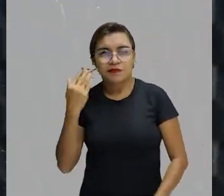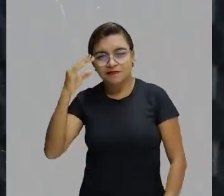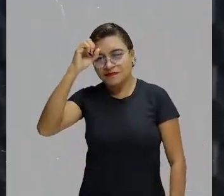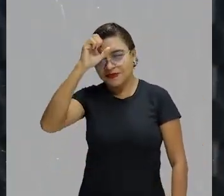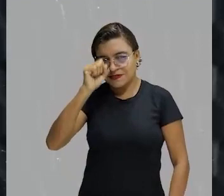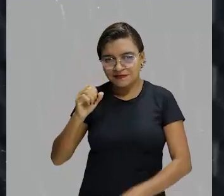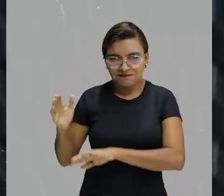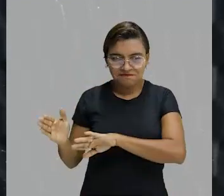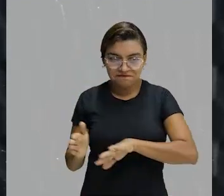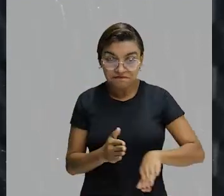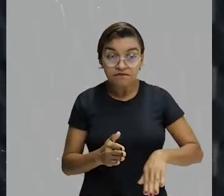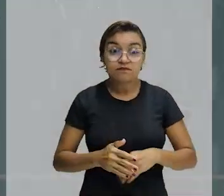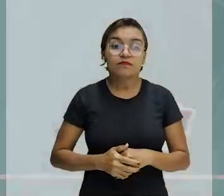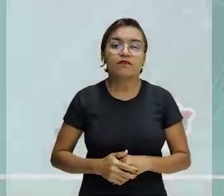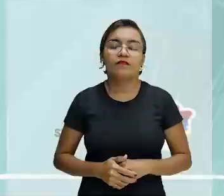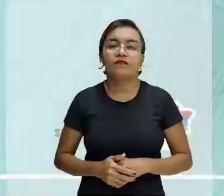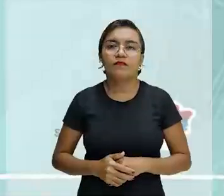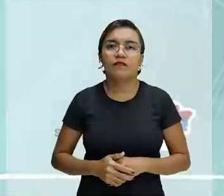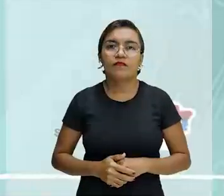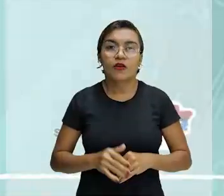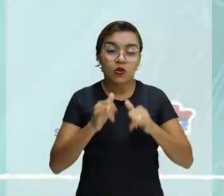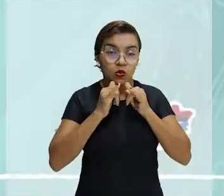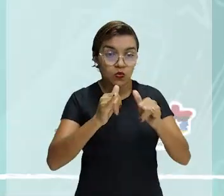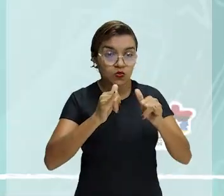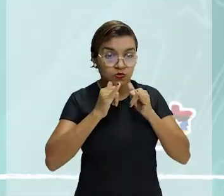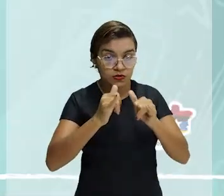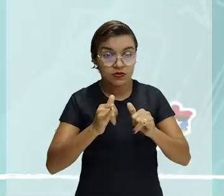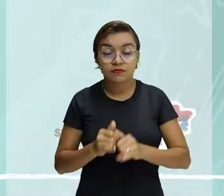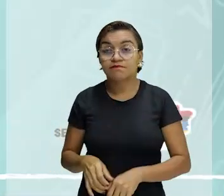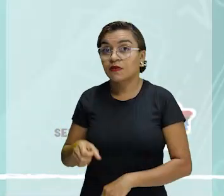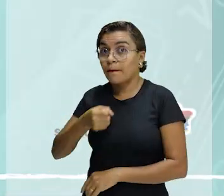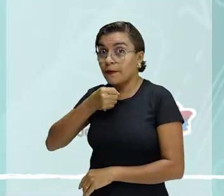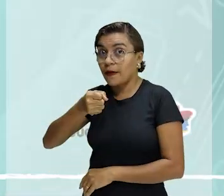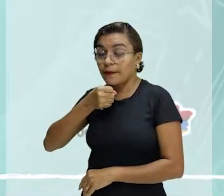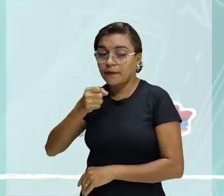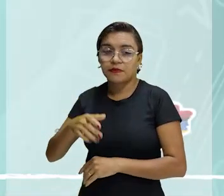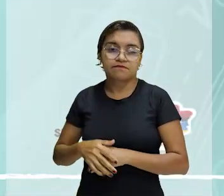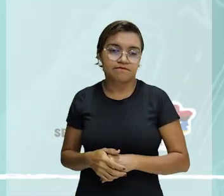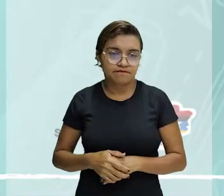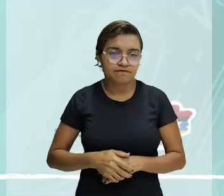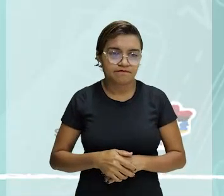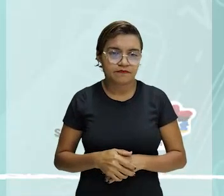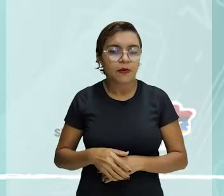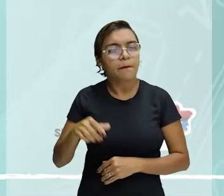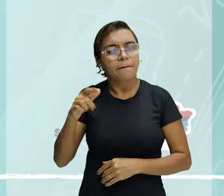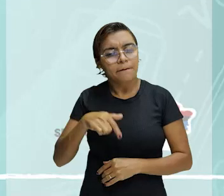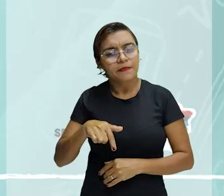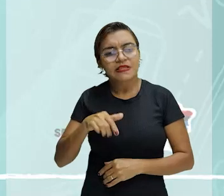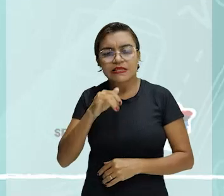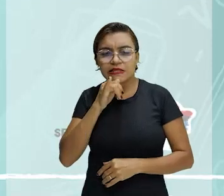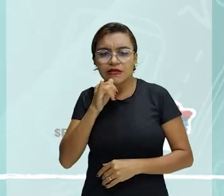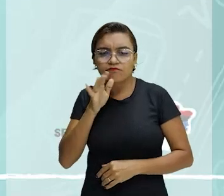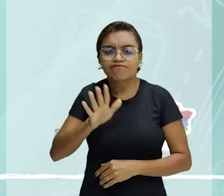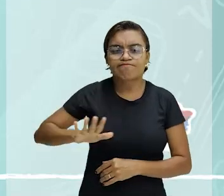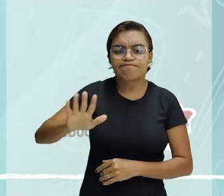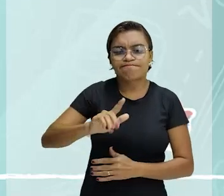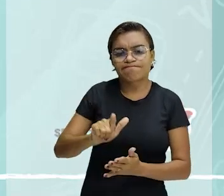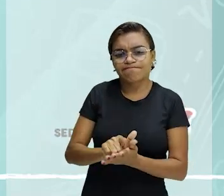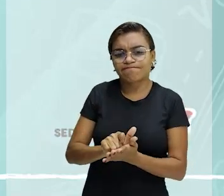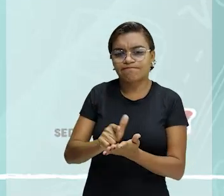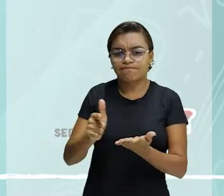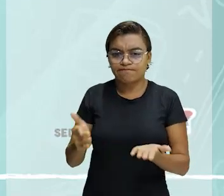Notícia e reportagem Embora pertençam ao universo jornalístico, existem importantes